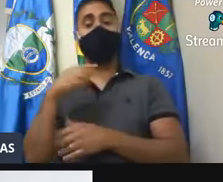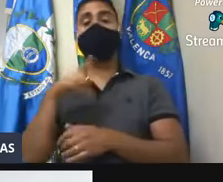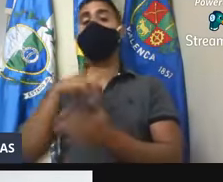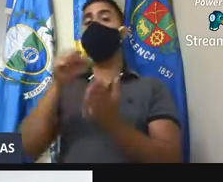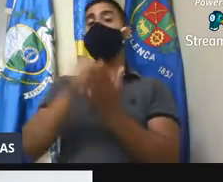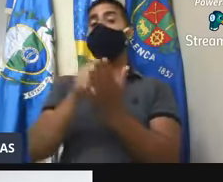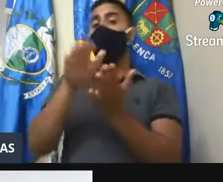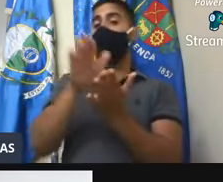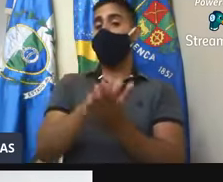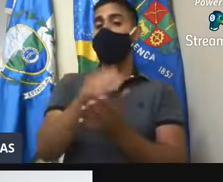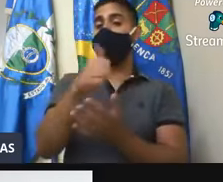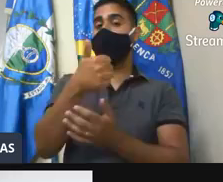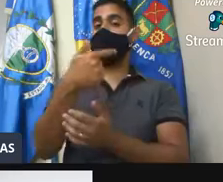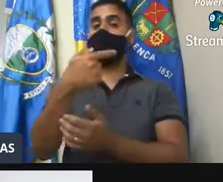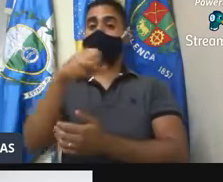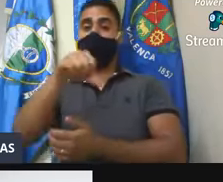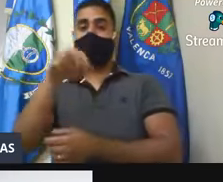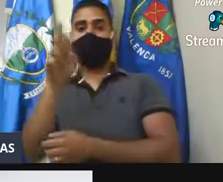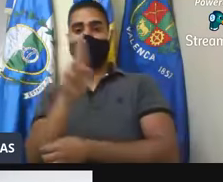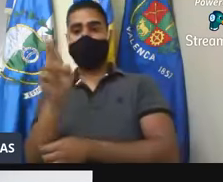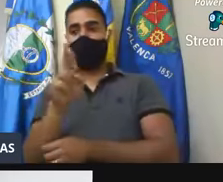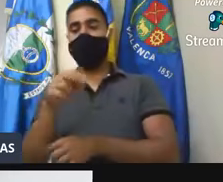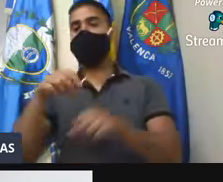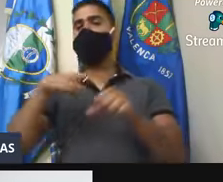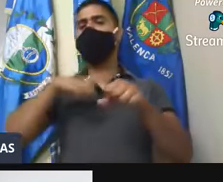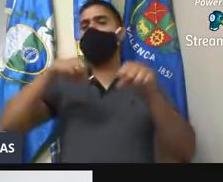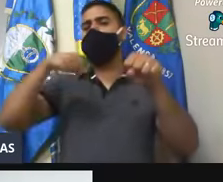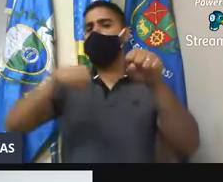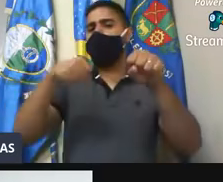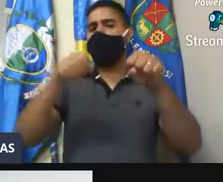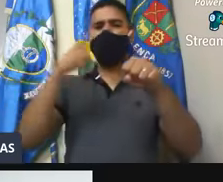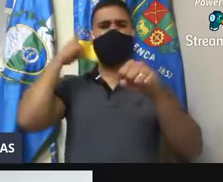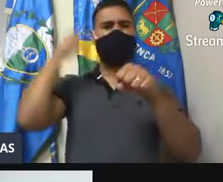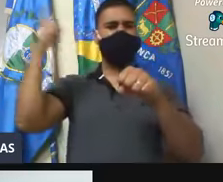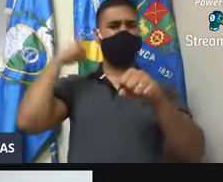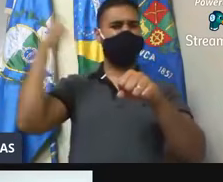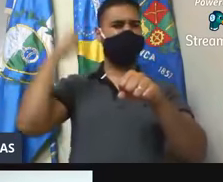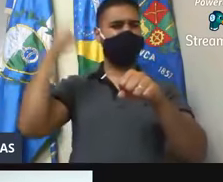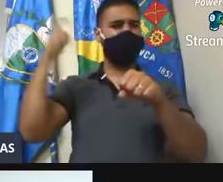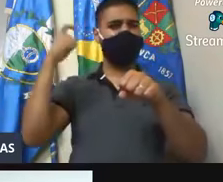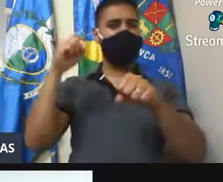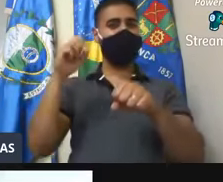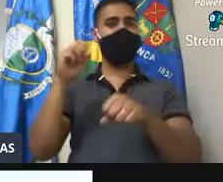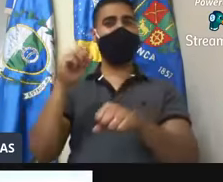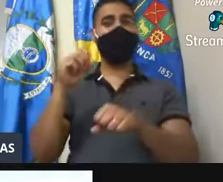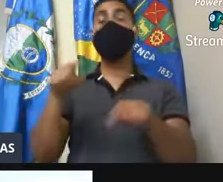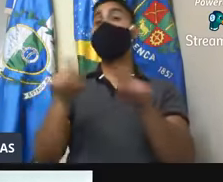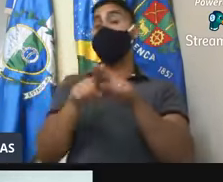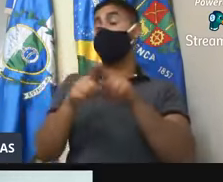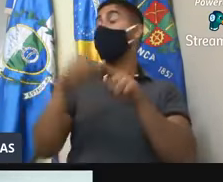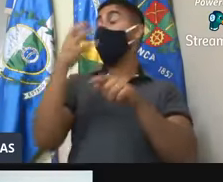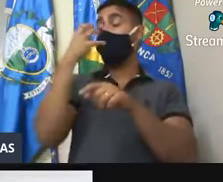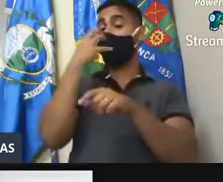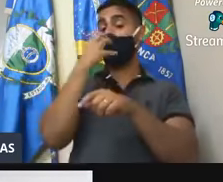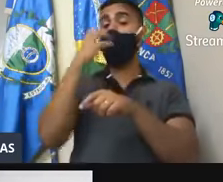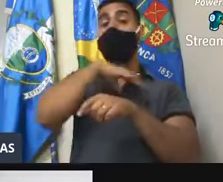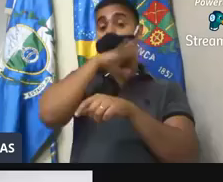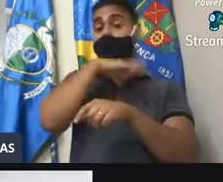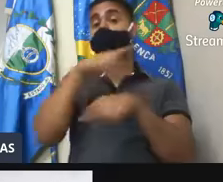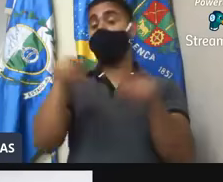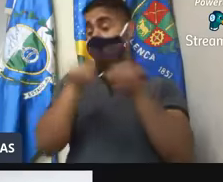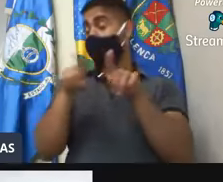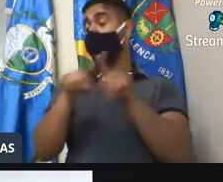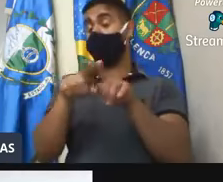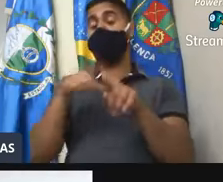grave de 179 reais, você andar com motociclistas nessa situação. Inclusive os animais, Michele. Você que é a maior